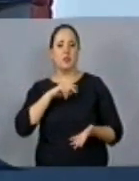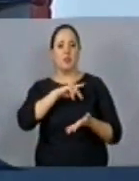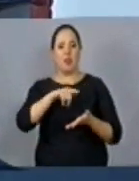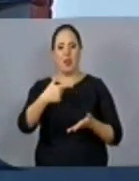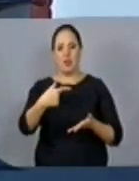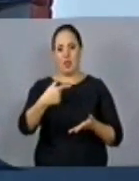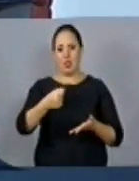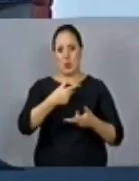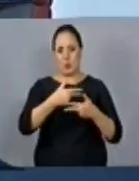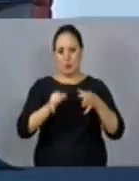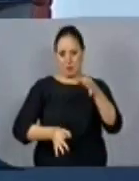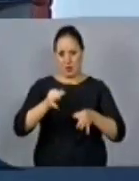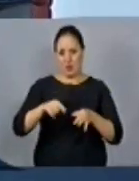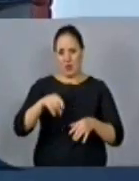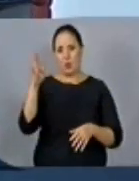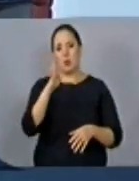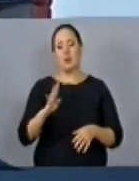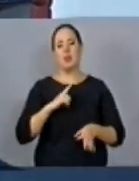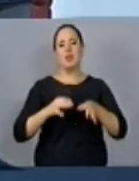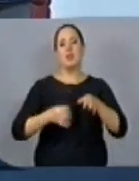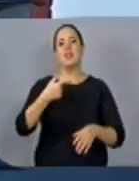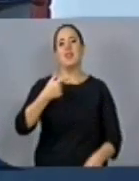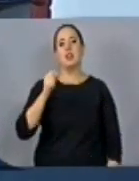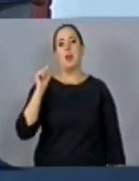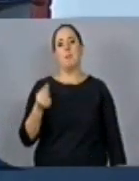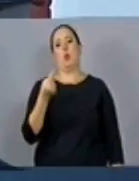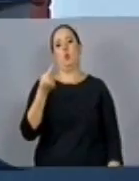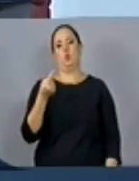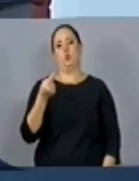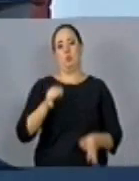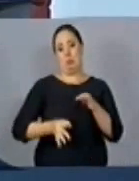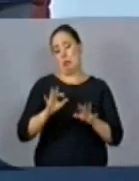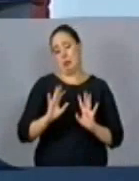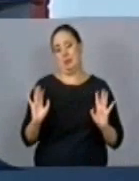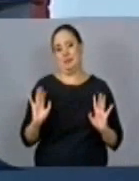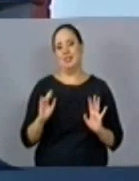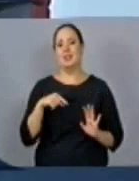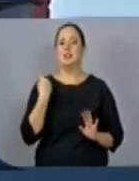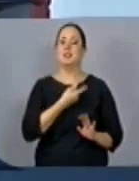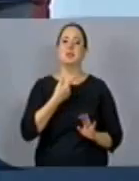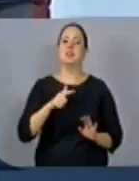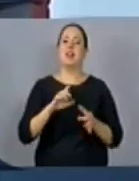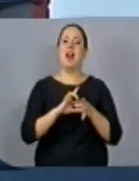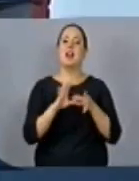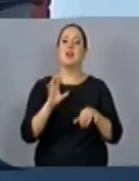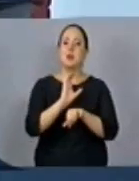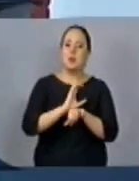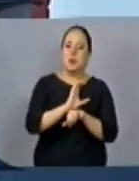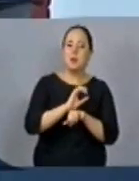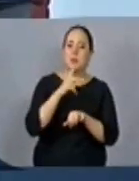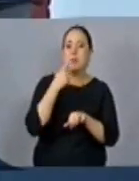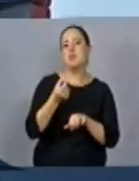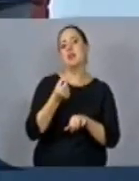e a Suprema Corte Brasileira, aqui o Supremo Tribunal Federal, tem 70 mil recursos para julgar. Porque nós não temos autorização constitucional para afirmarmos que,